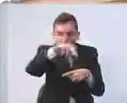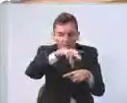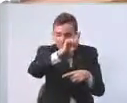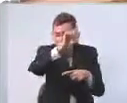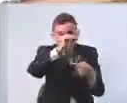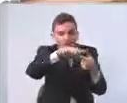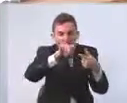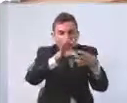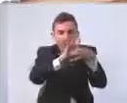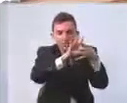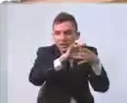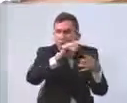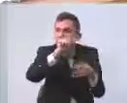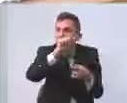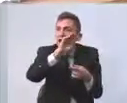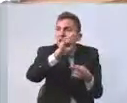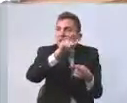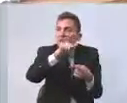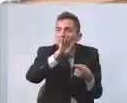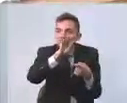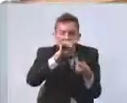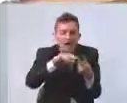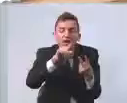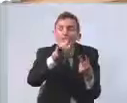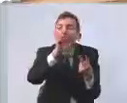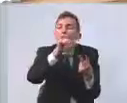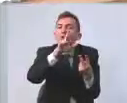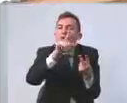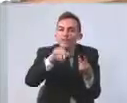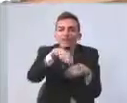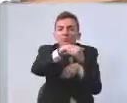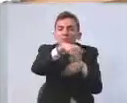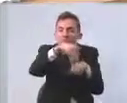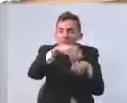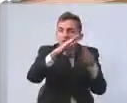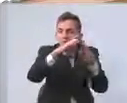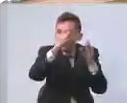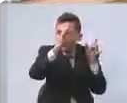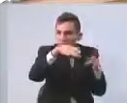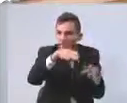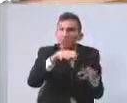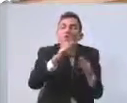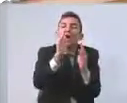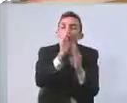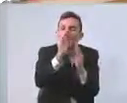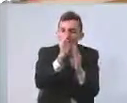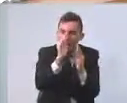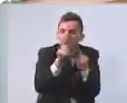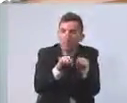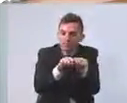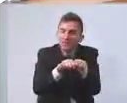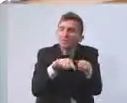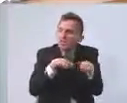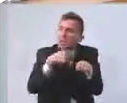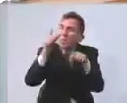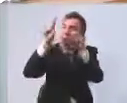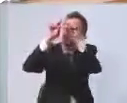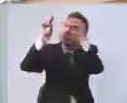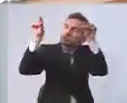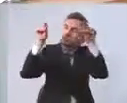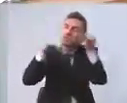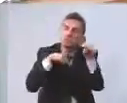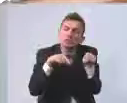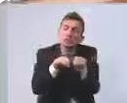a ASBRAD, o BATUÍRA, o projeto Menino de Rua, se não me engano, a PAI também, talvez tenha alguma outra entidade, e são os